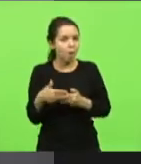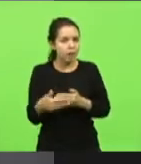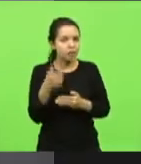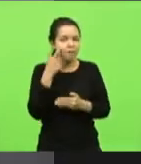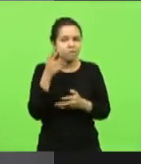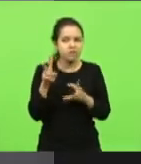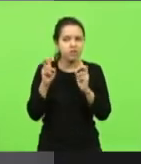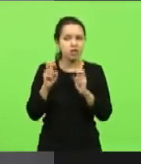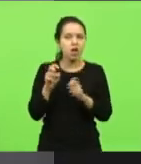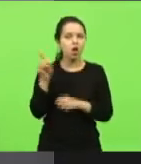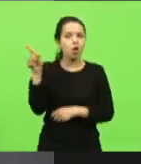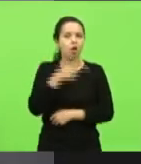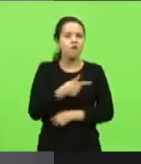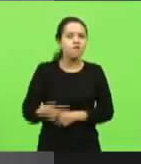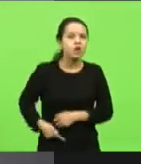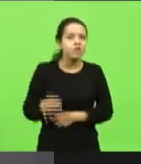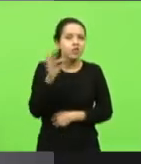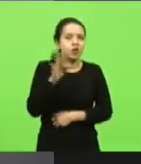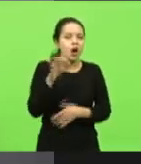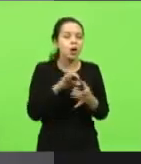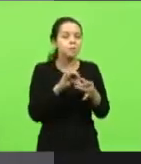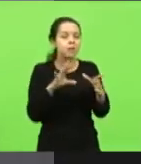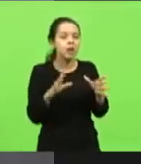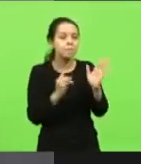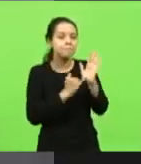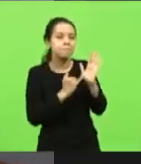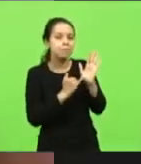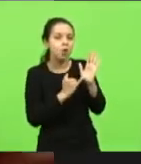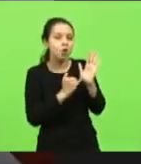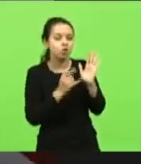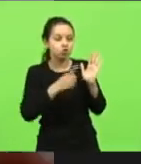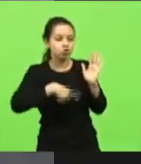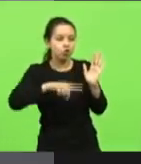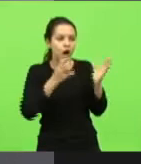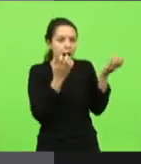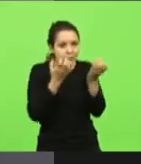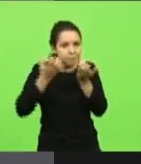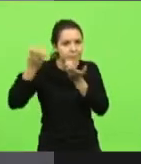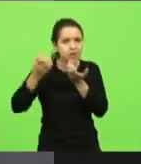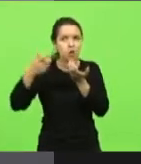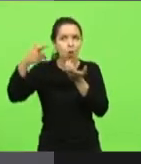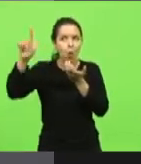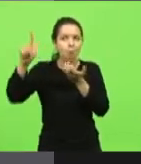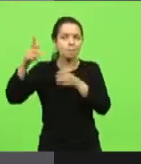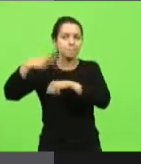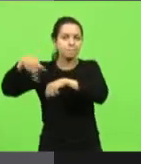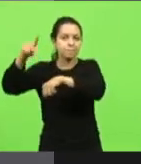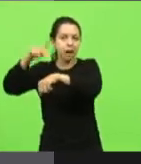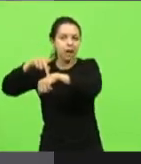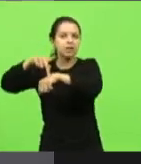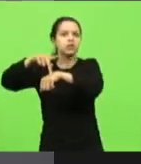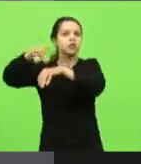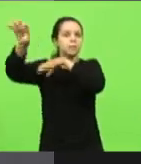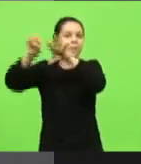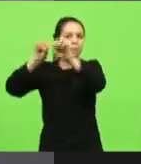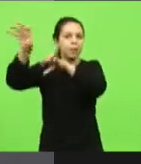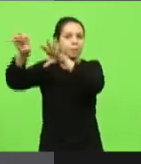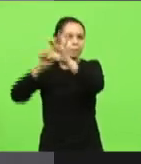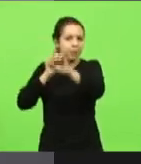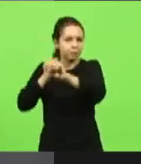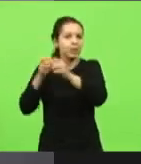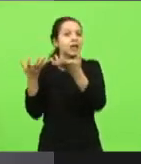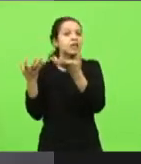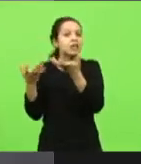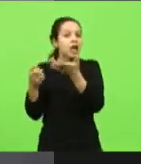os impostos para nós trazermos milho de fora dos países do Mercosul está se tentando trazer